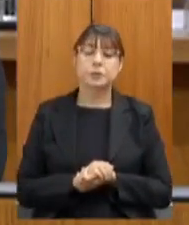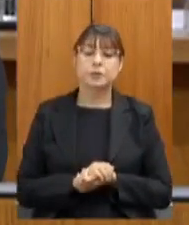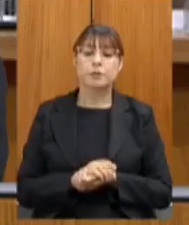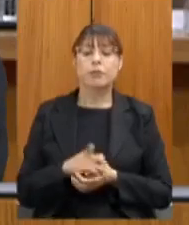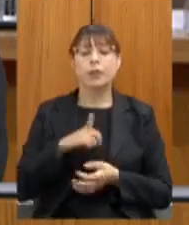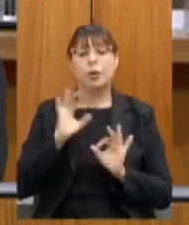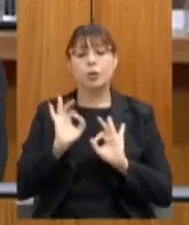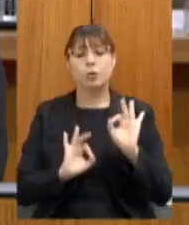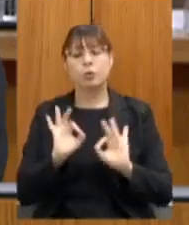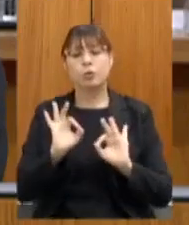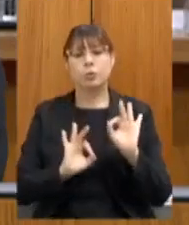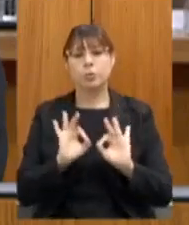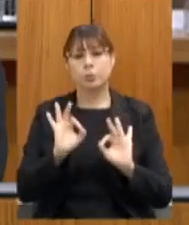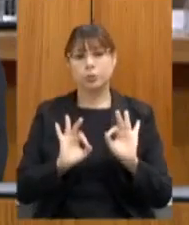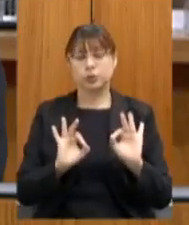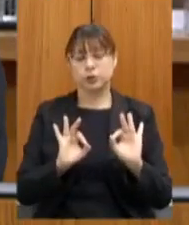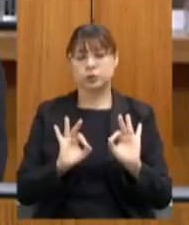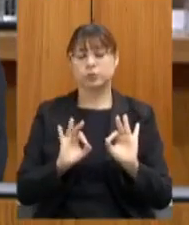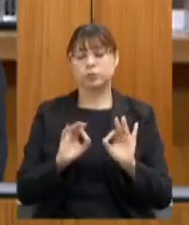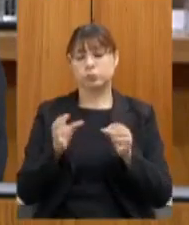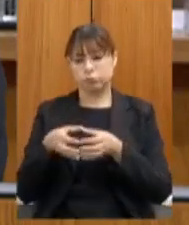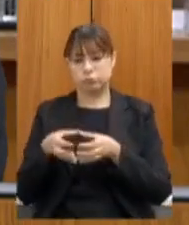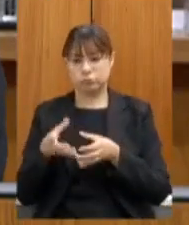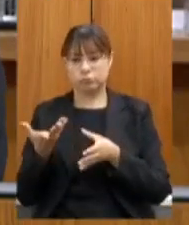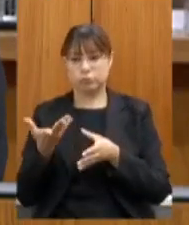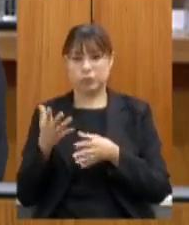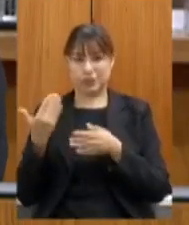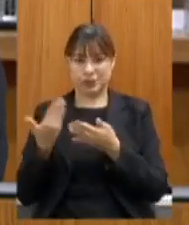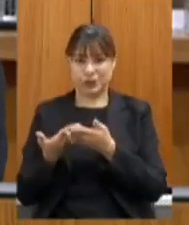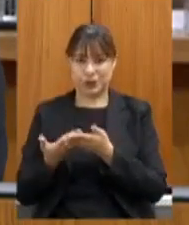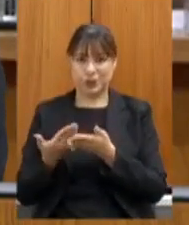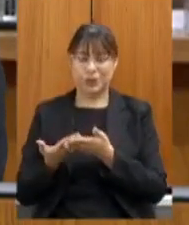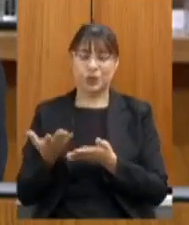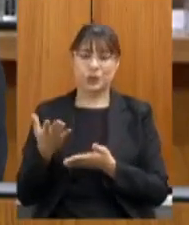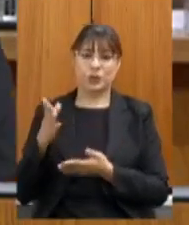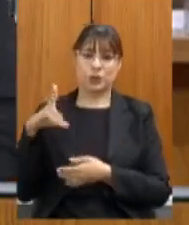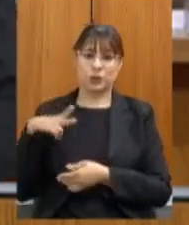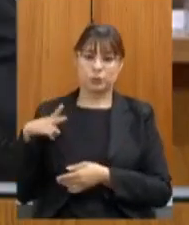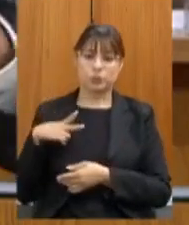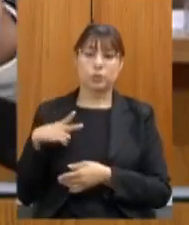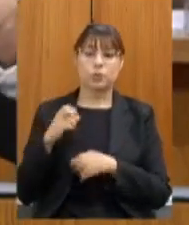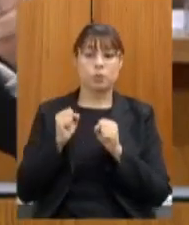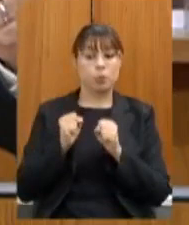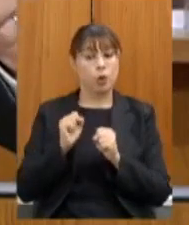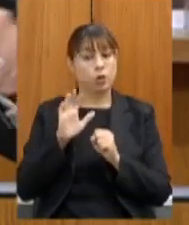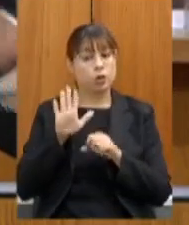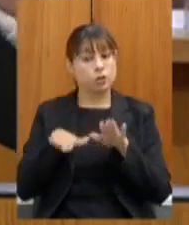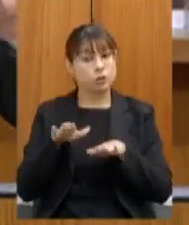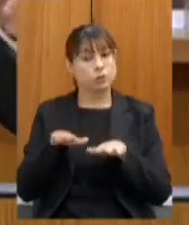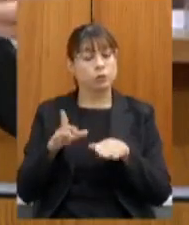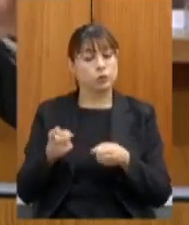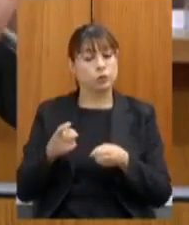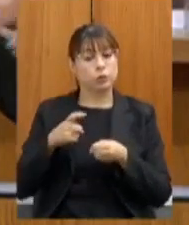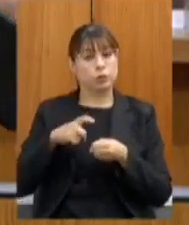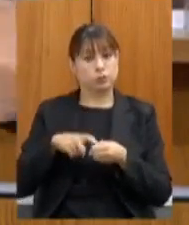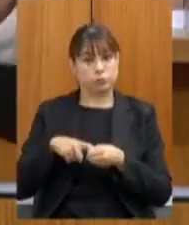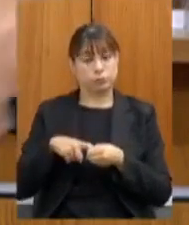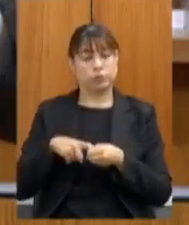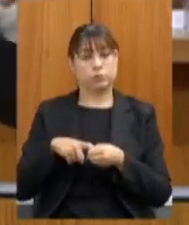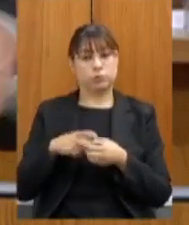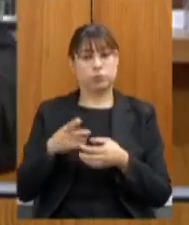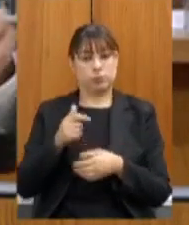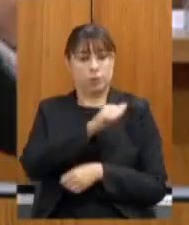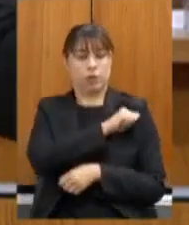na rede particular há um plano de volta gradual dos alunos com